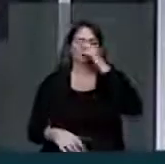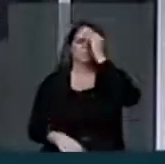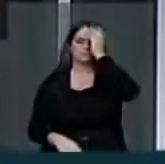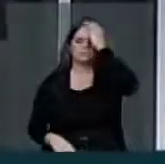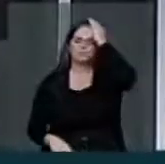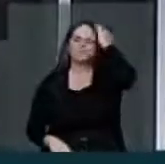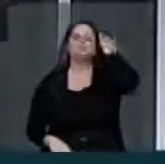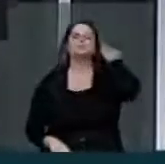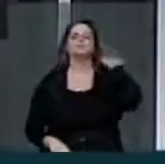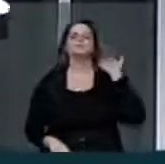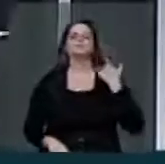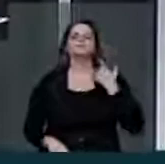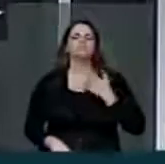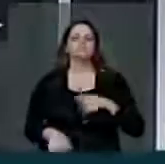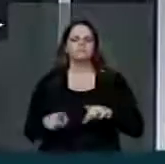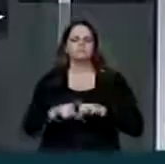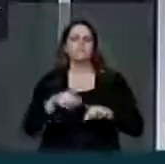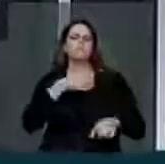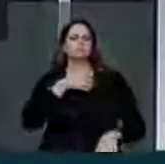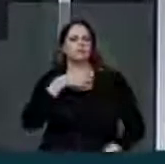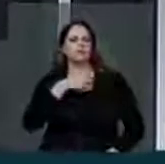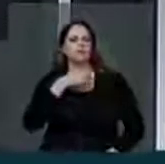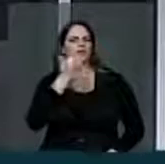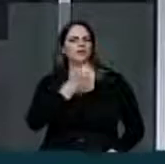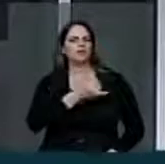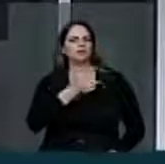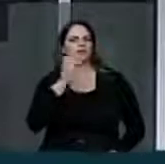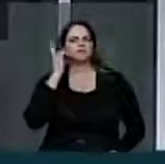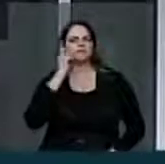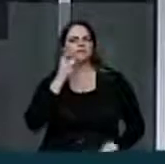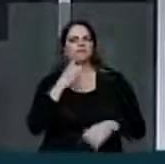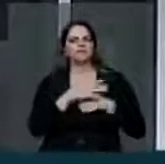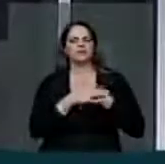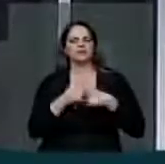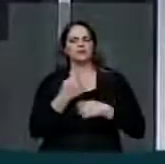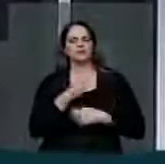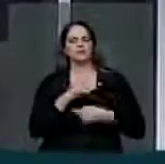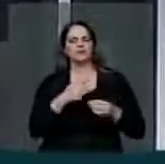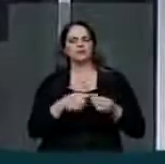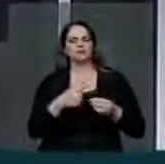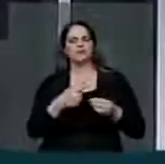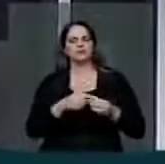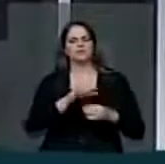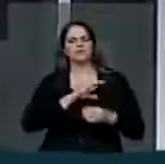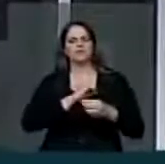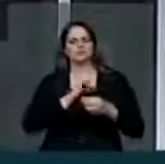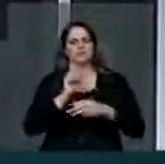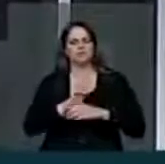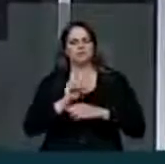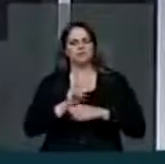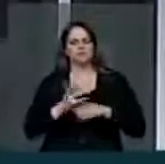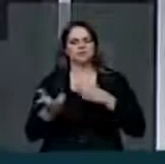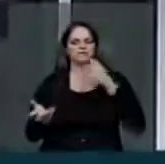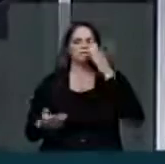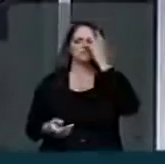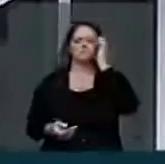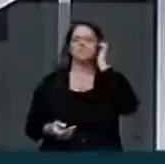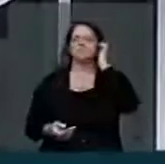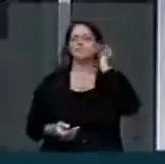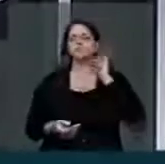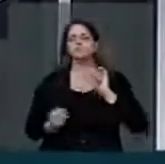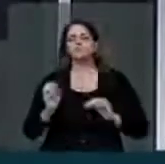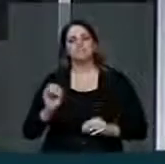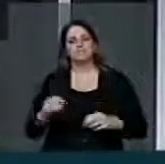Vou encerrar já. Até para a Bahia, deputado, até na querida cidade de Vossa Excelência, que tanto defende aqui, até lá. Se derem mais